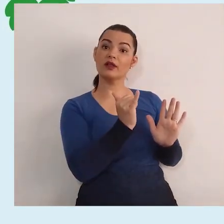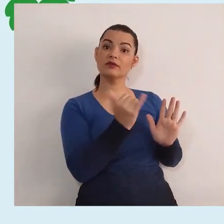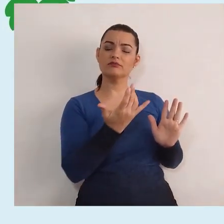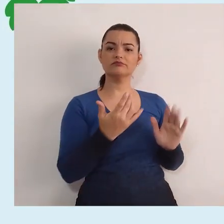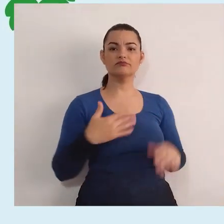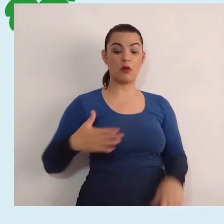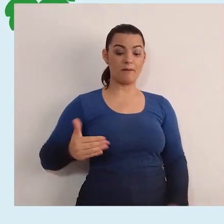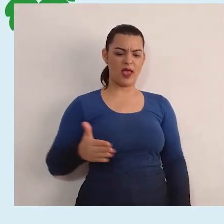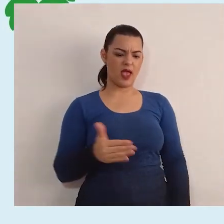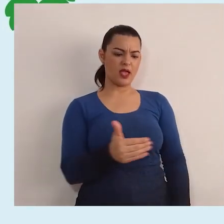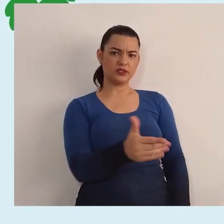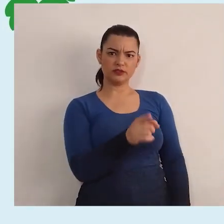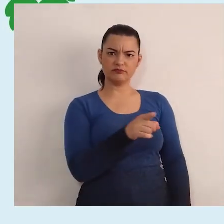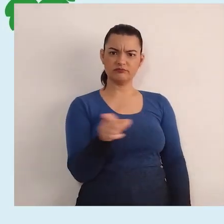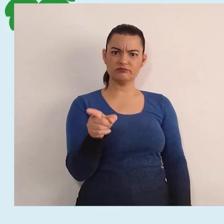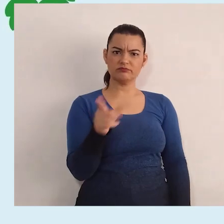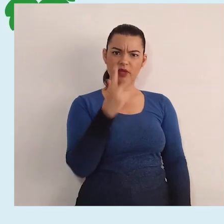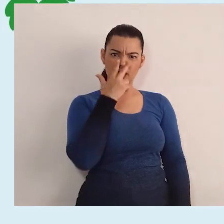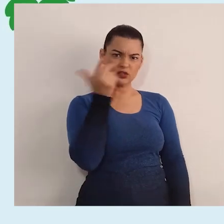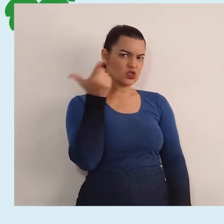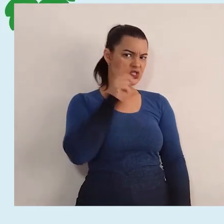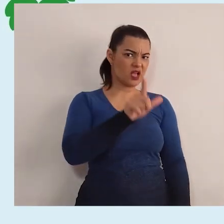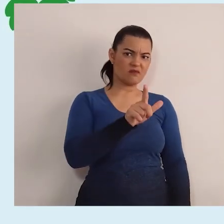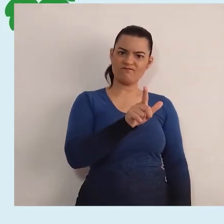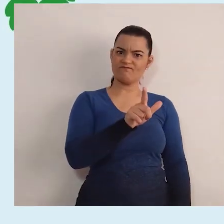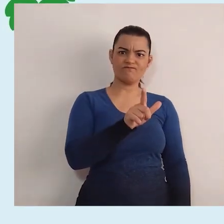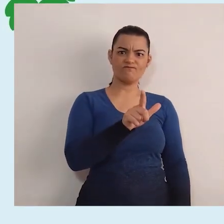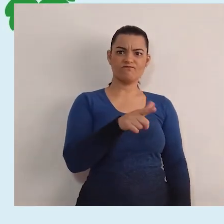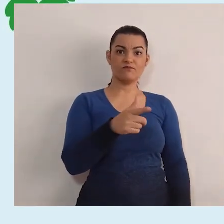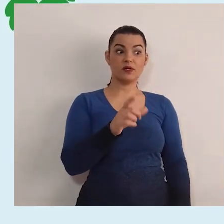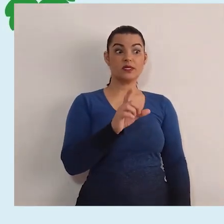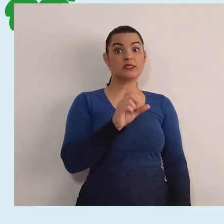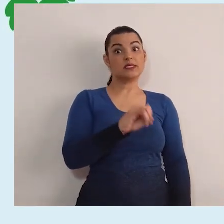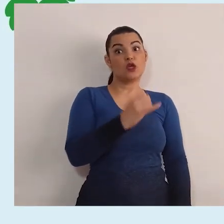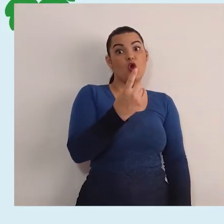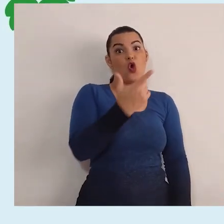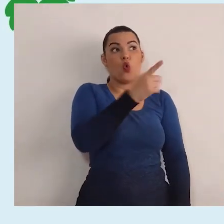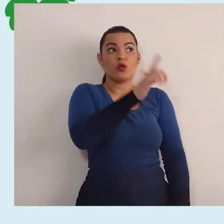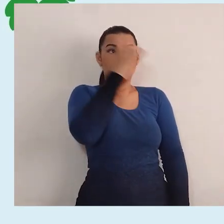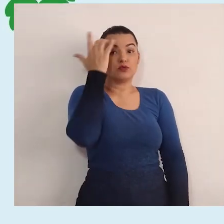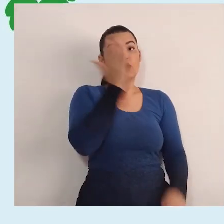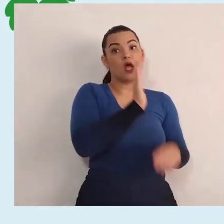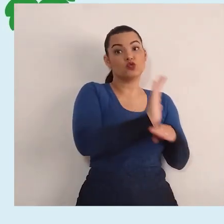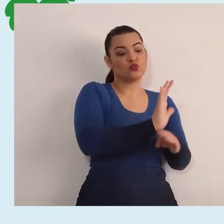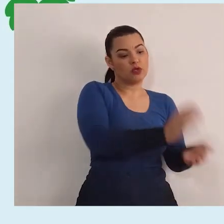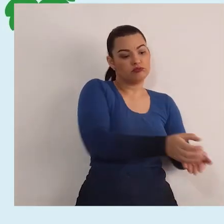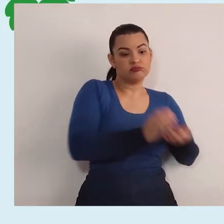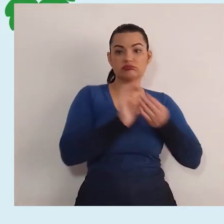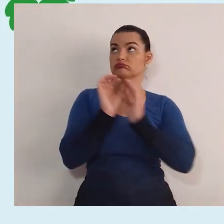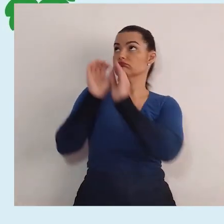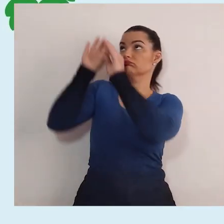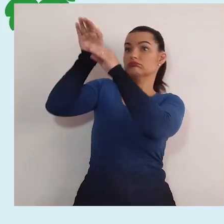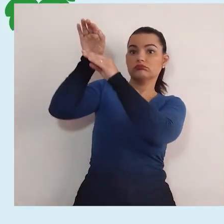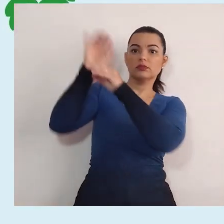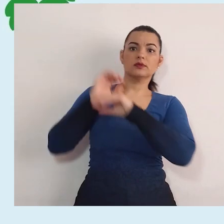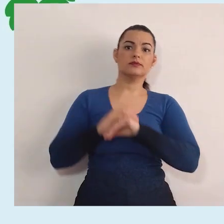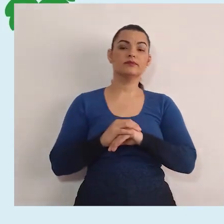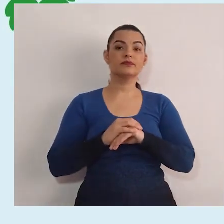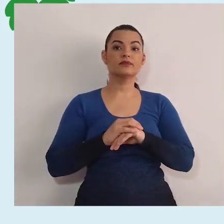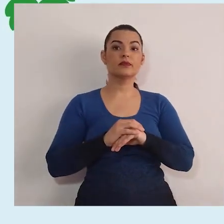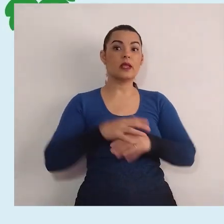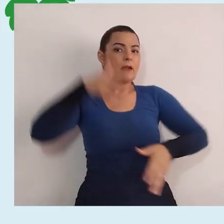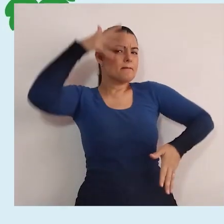O peixinho, acho que não conseguiria, a não ser que alguém colocasse ele lá. O